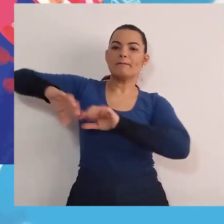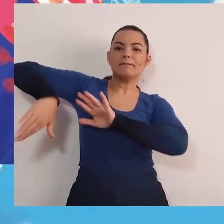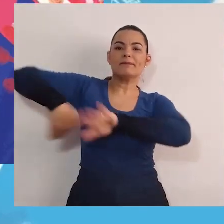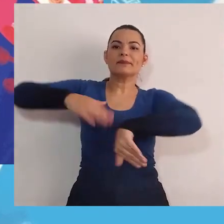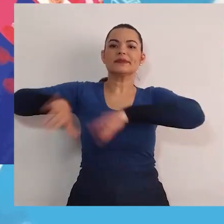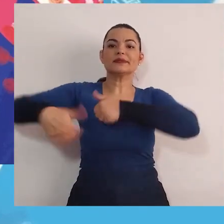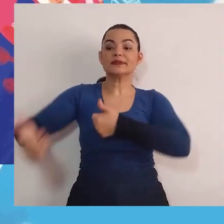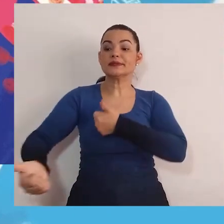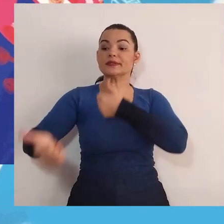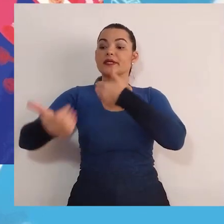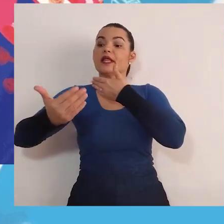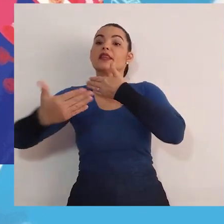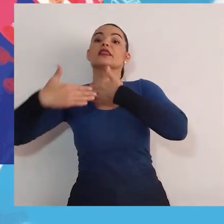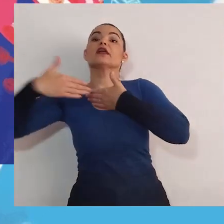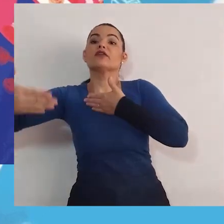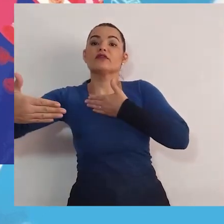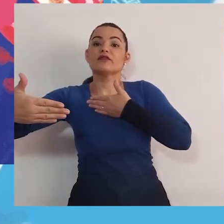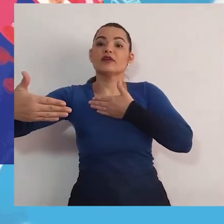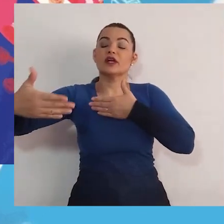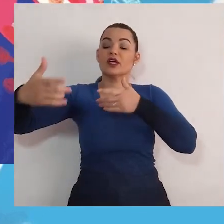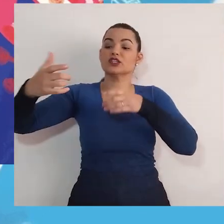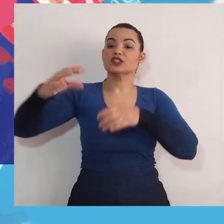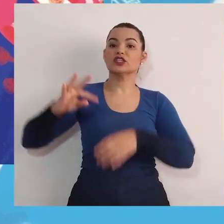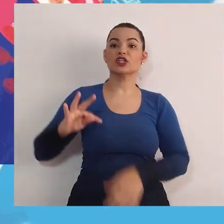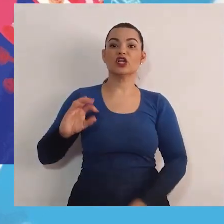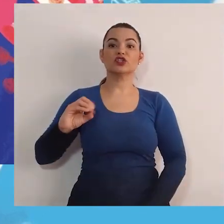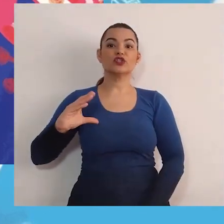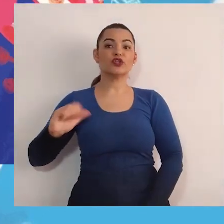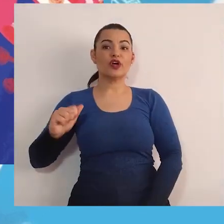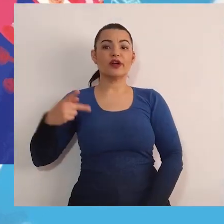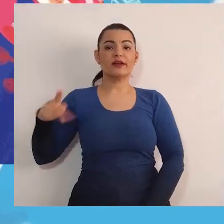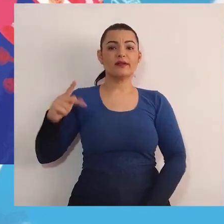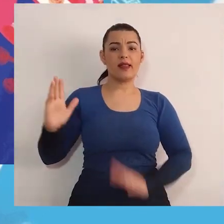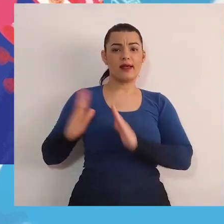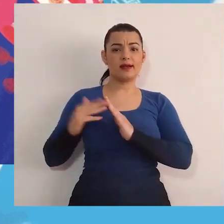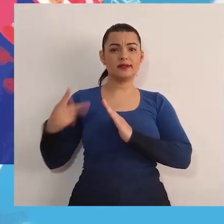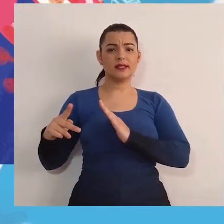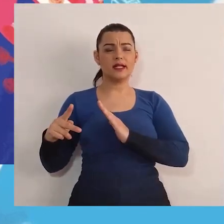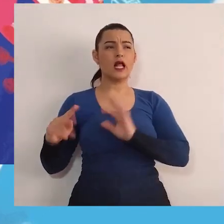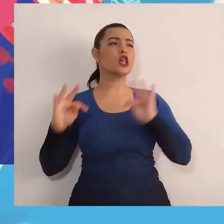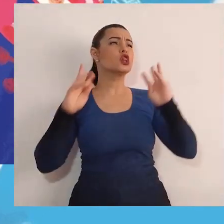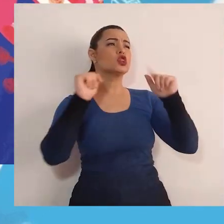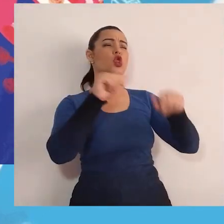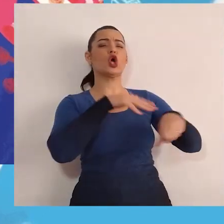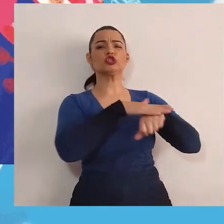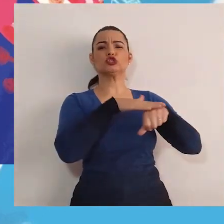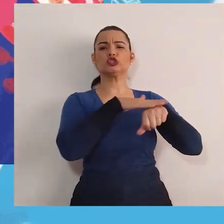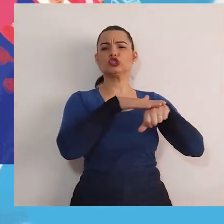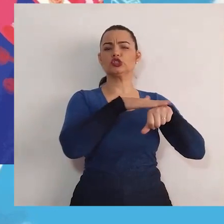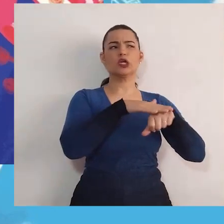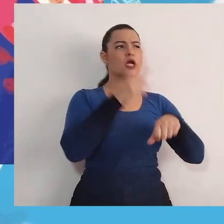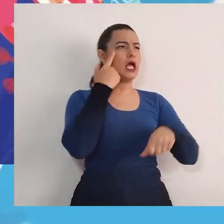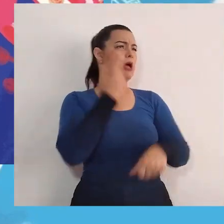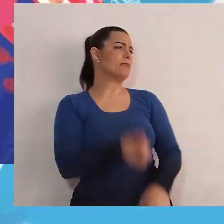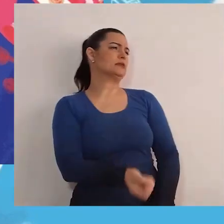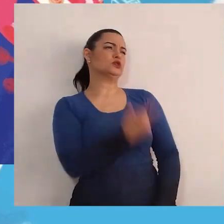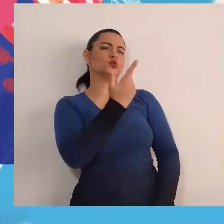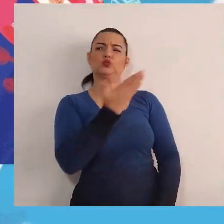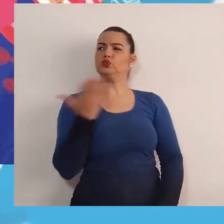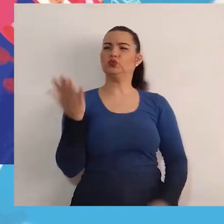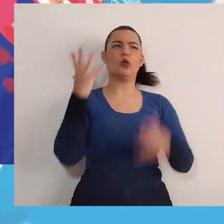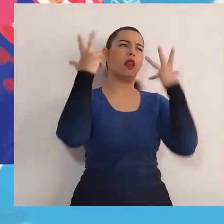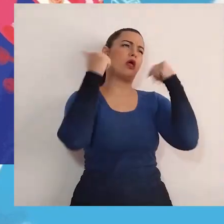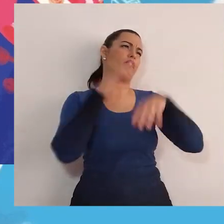Todos ficavam falando, É um absurdo! Você viu o que o leão fez? Para outros